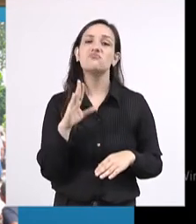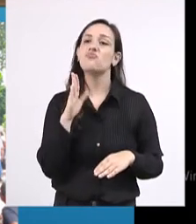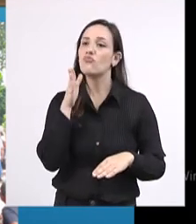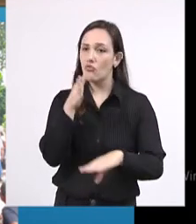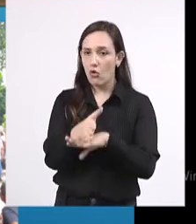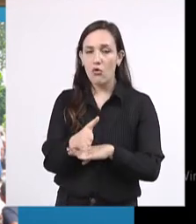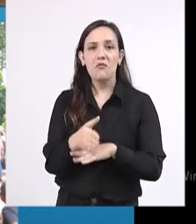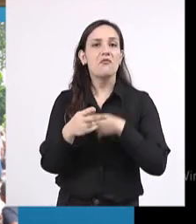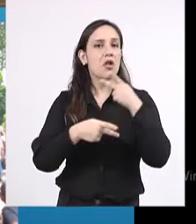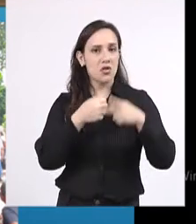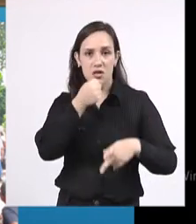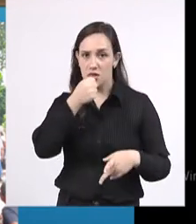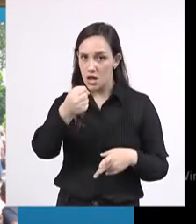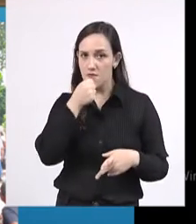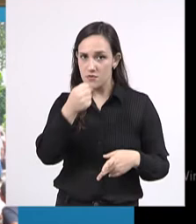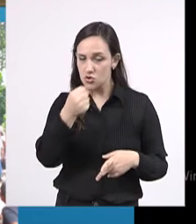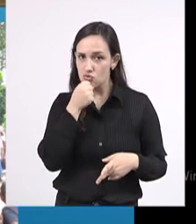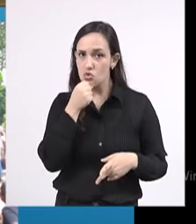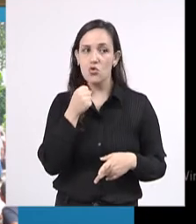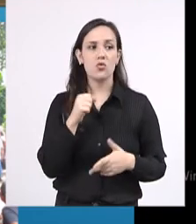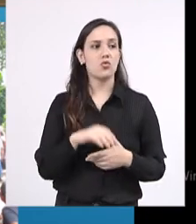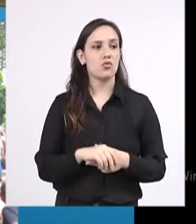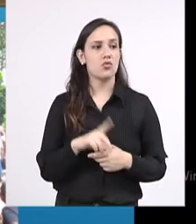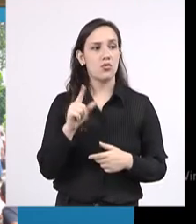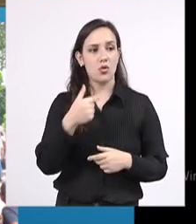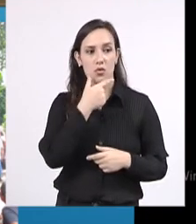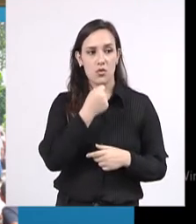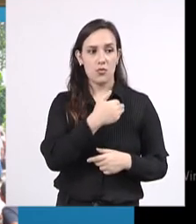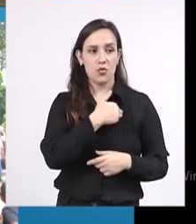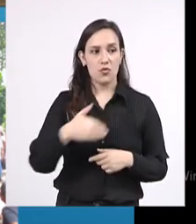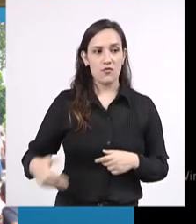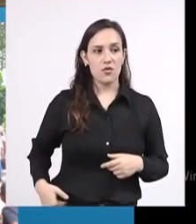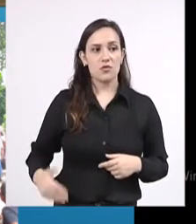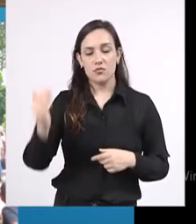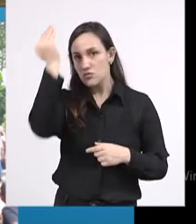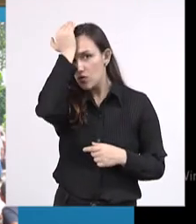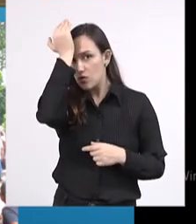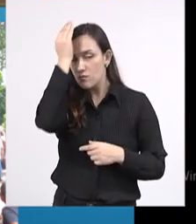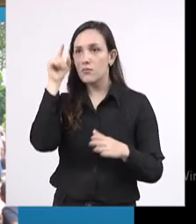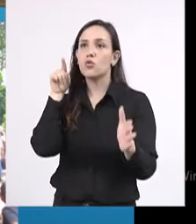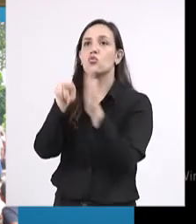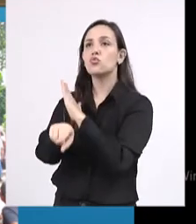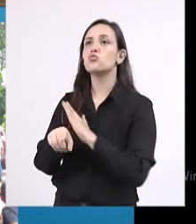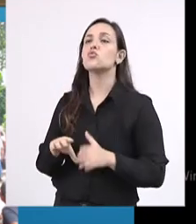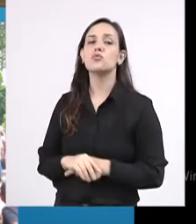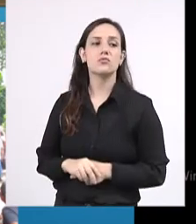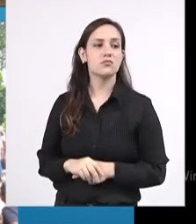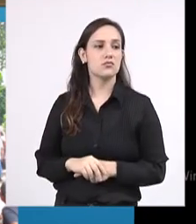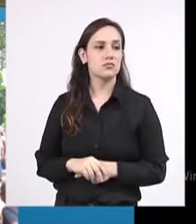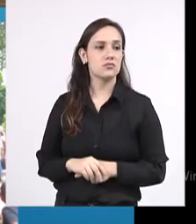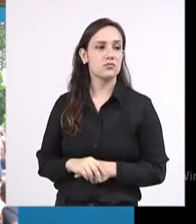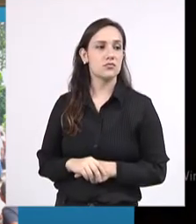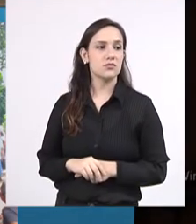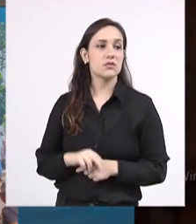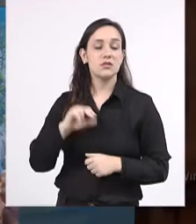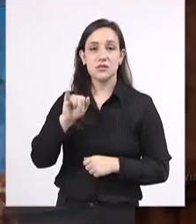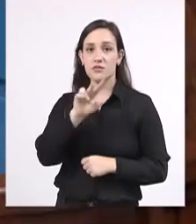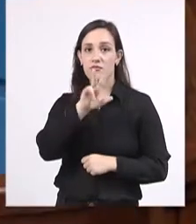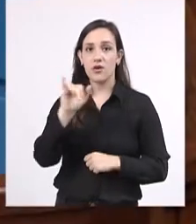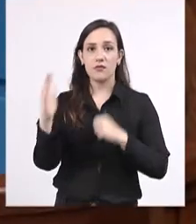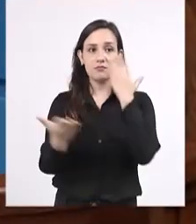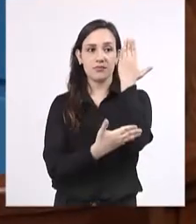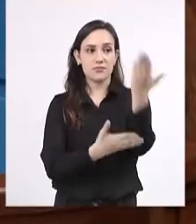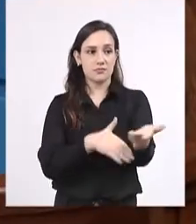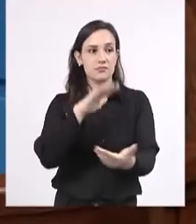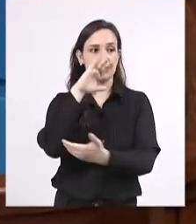noticiou e entrevistou o senhor governador durante o ato, perguntando se haveria o desmatamento. E o